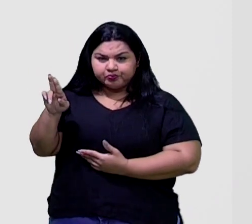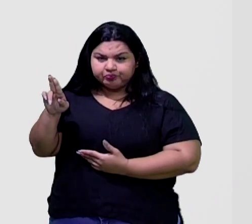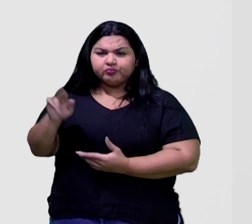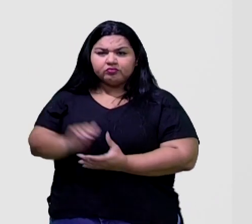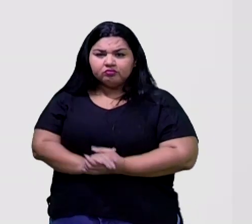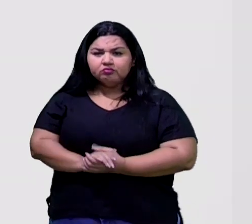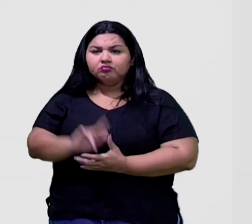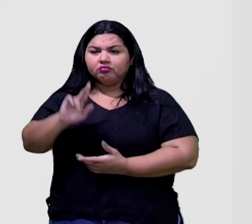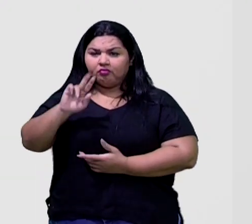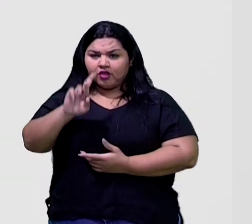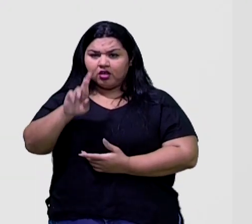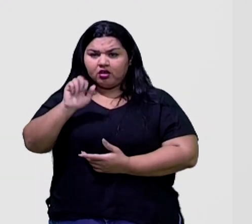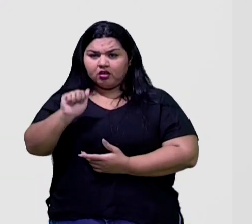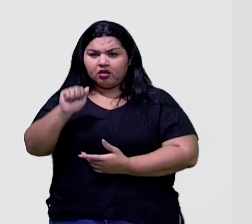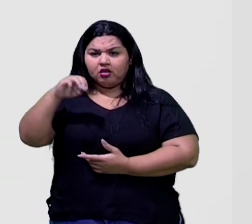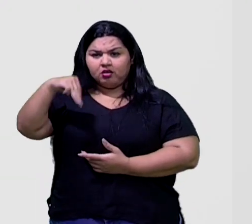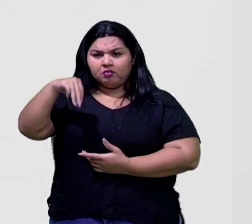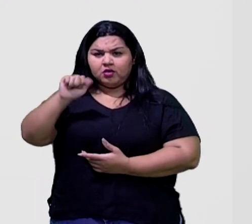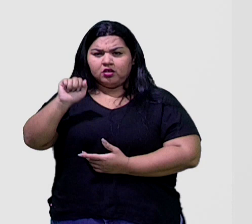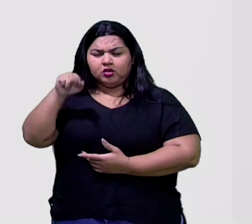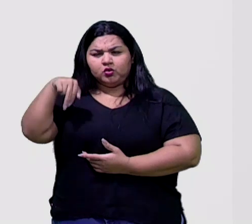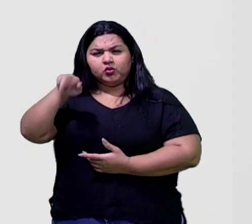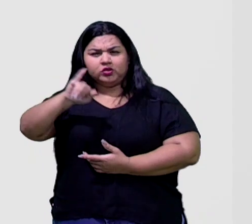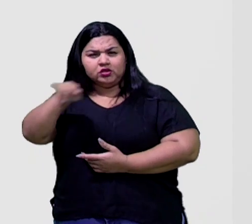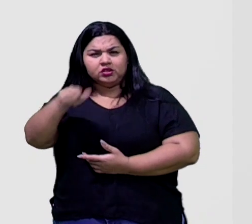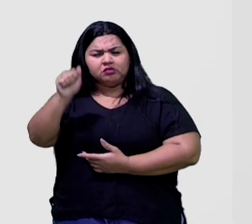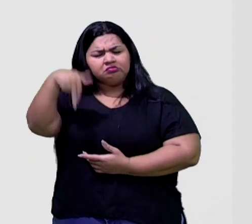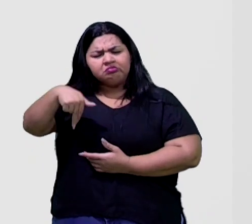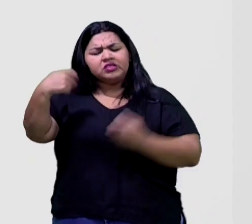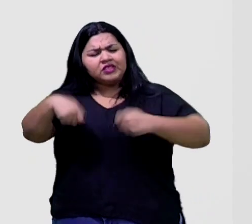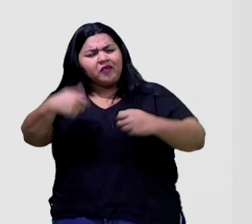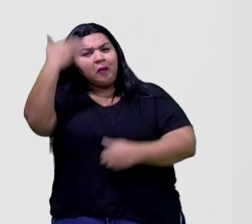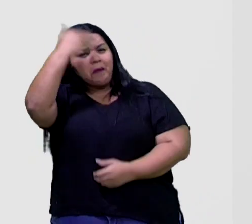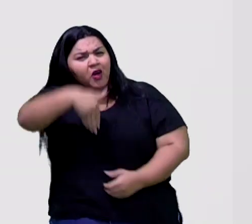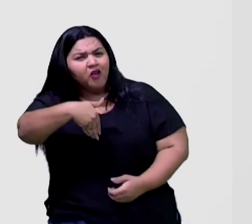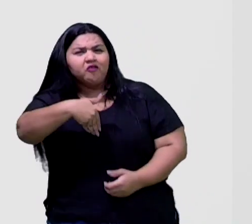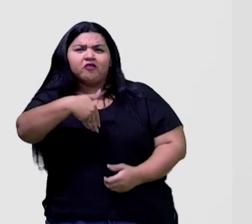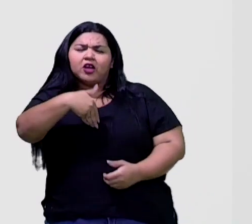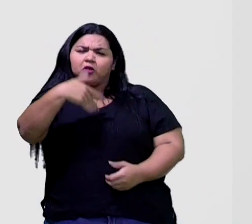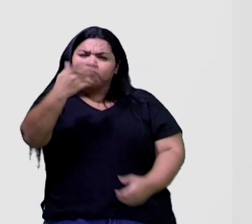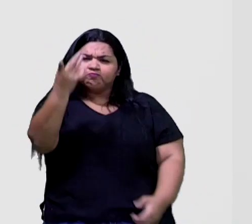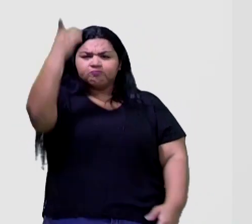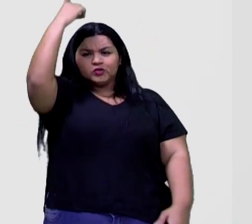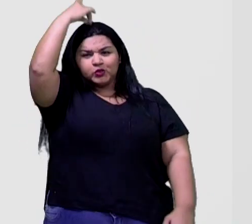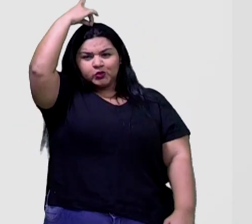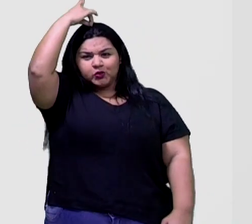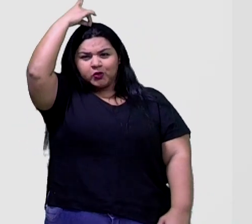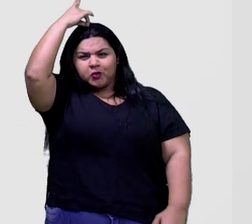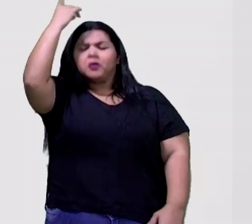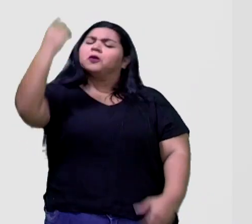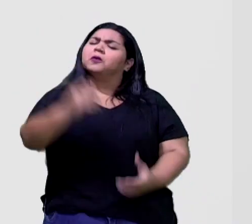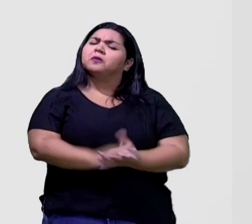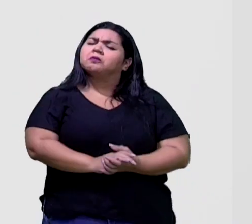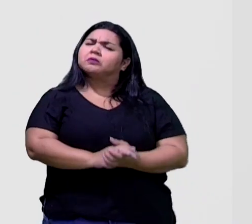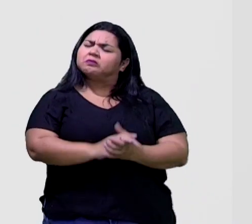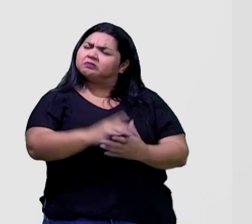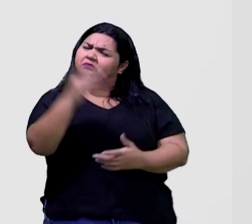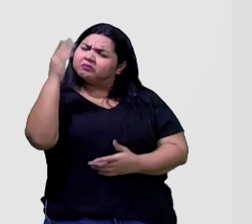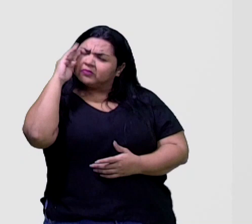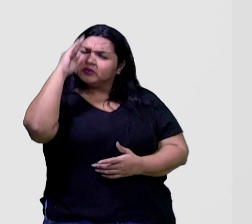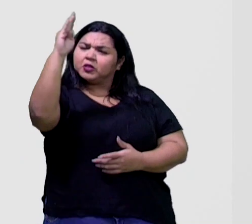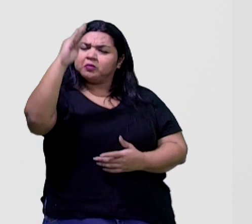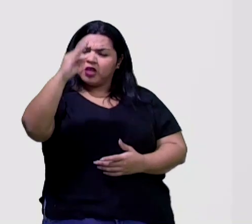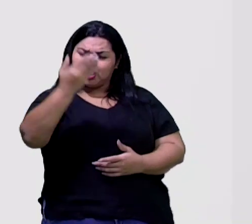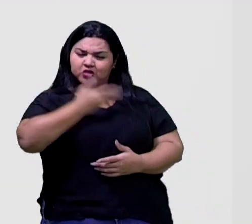Jan, precisava constantemente provar o seu talento, principalmente aos colegas que confrontavam o seu